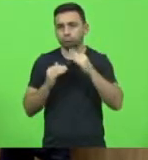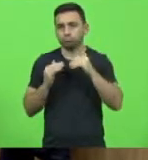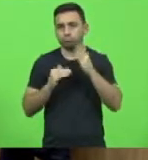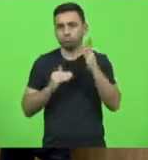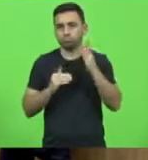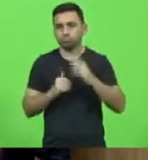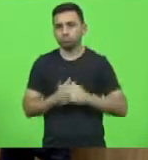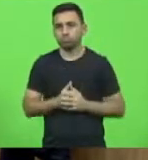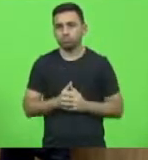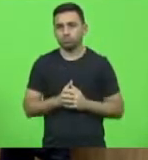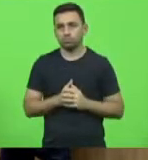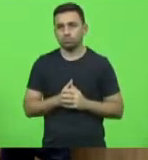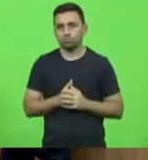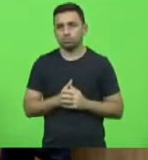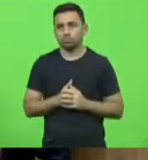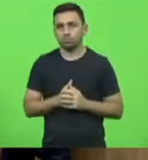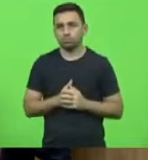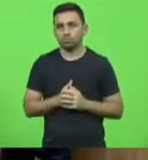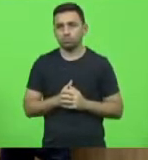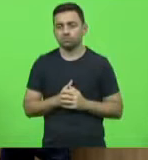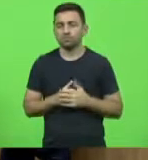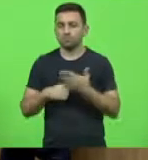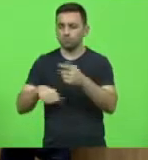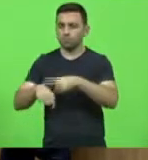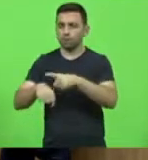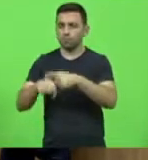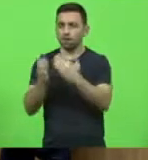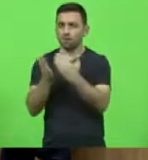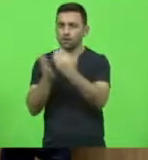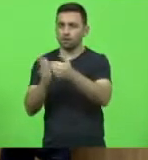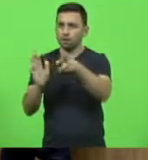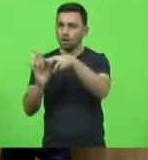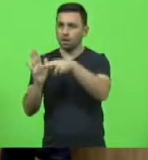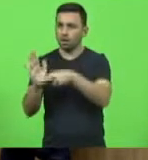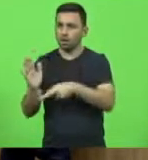falar em questão de ordem, Kennedy. Pô, tu é deputado há mais tempo que eu, aprende o regimento, pô.